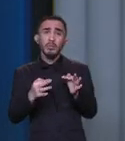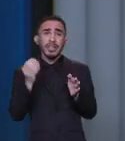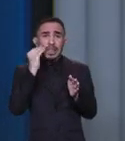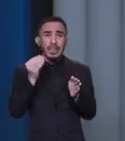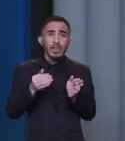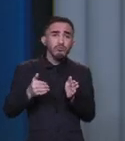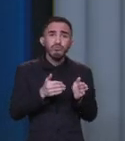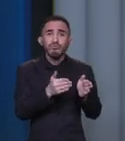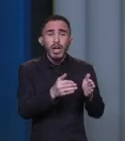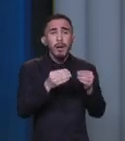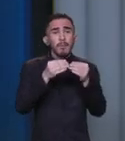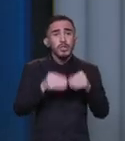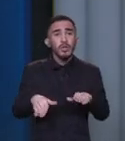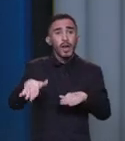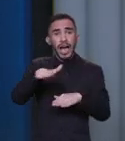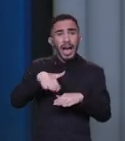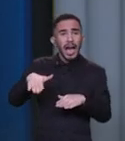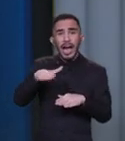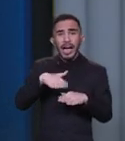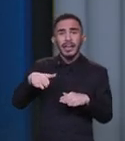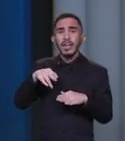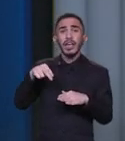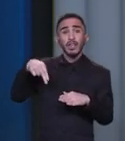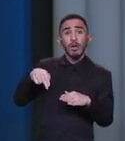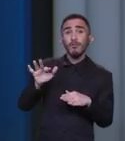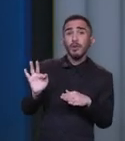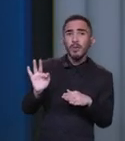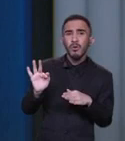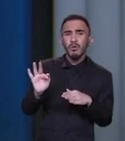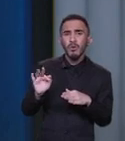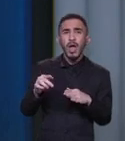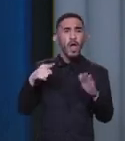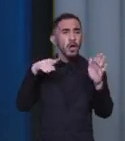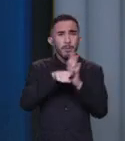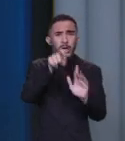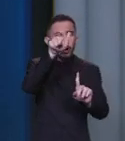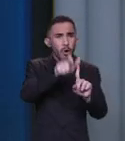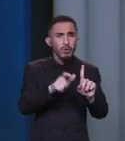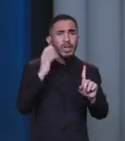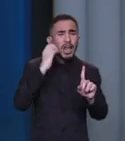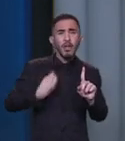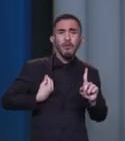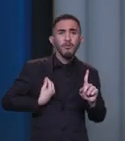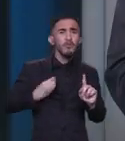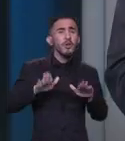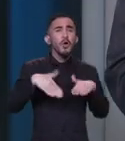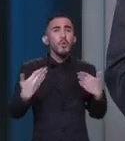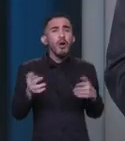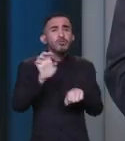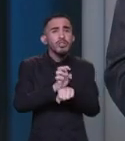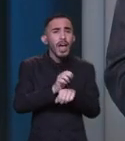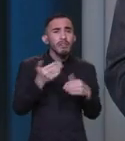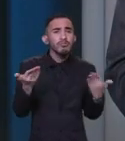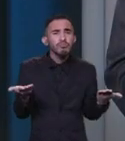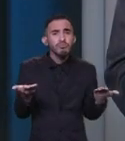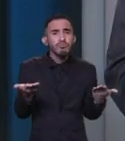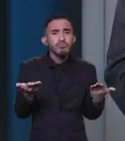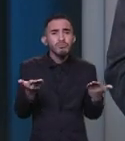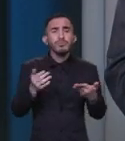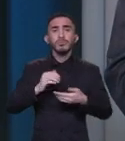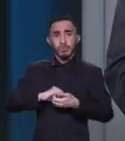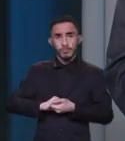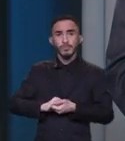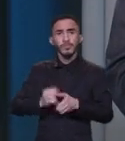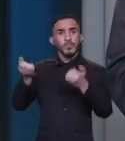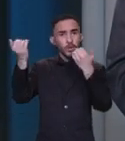do Estado, de Nova Friburgo, eu fico imaginando em qual Estado que o Cláudio Castro vive. Agora, eu quero falar para você,